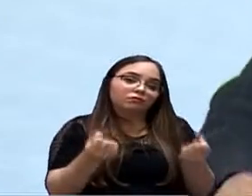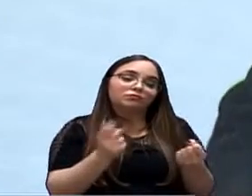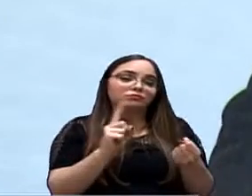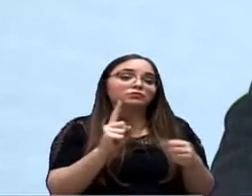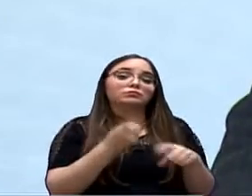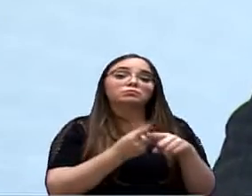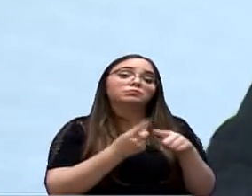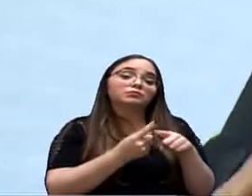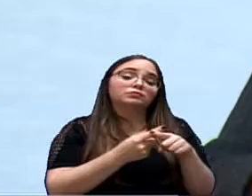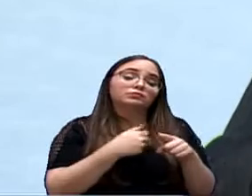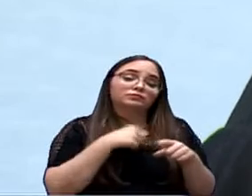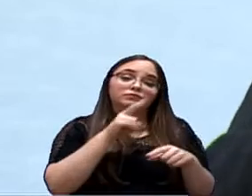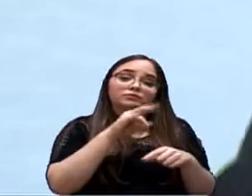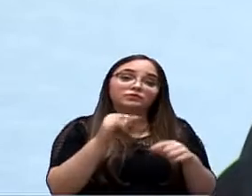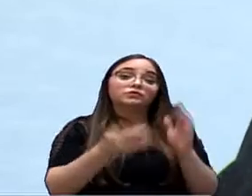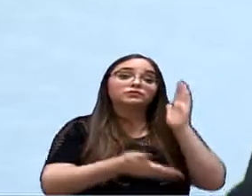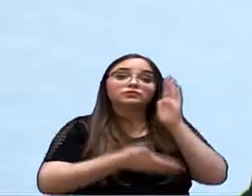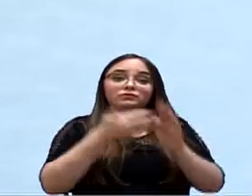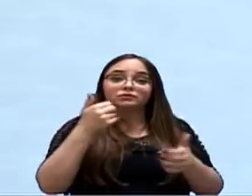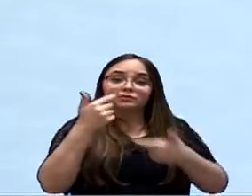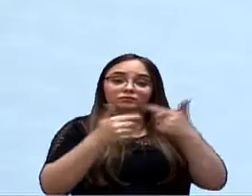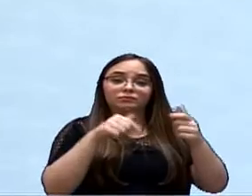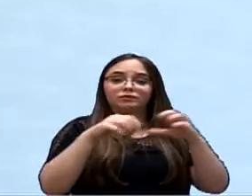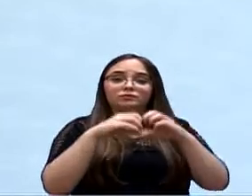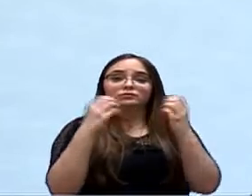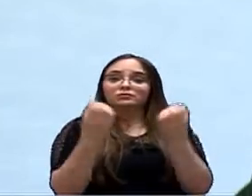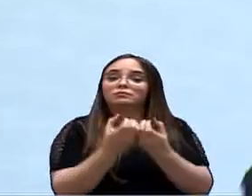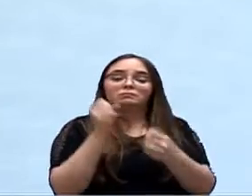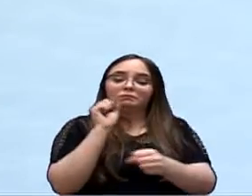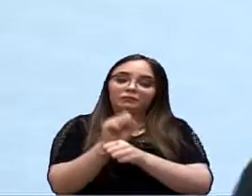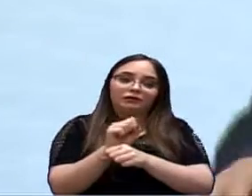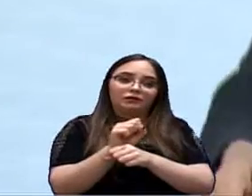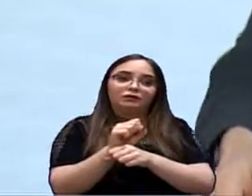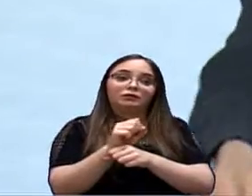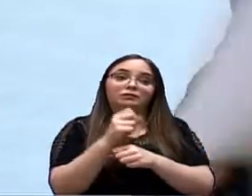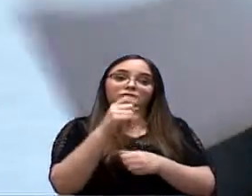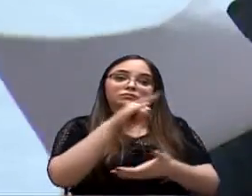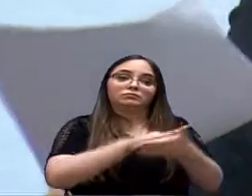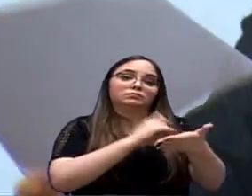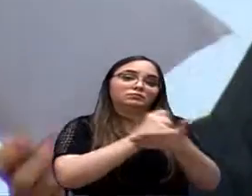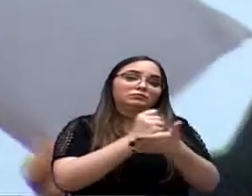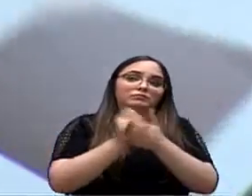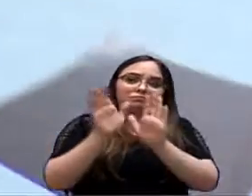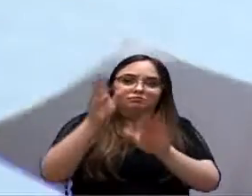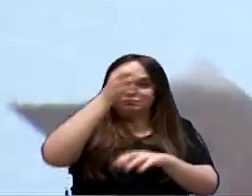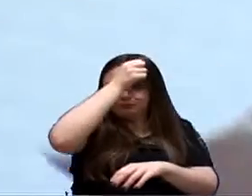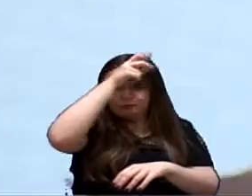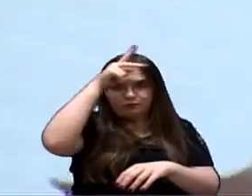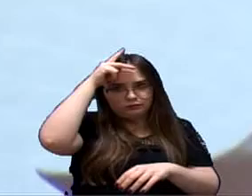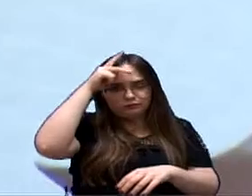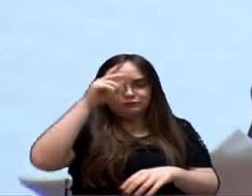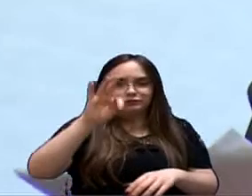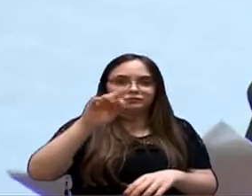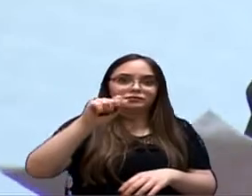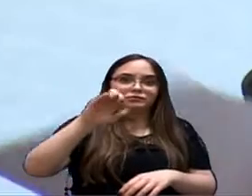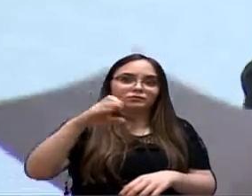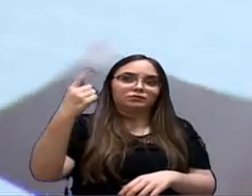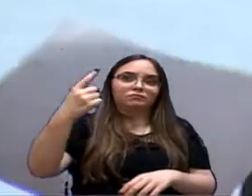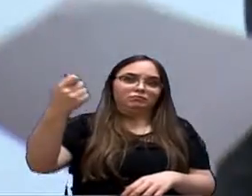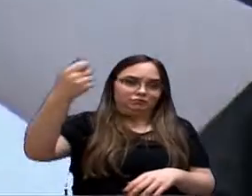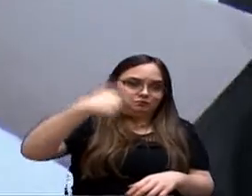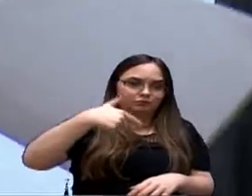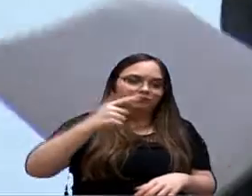porque nós vamos retirar o trabalho da Câmara de Legislar. Só... Então, tem o TAC, o TAC é mais importante que um projeto.